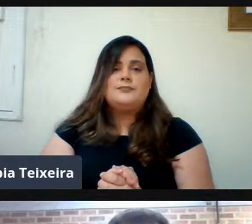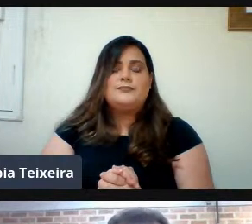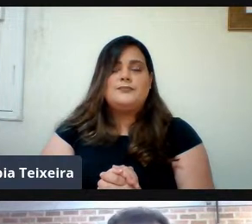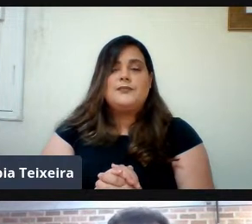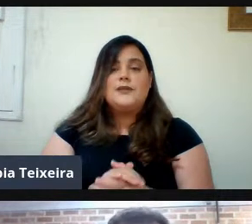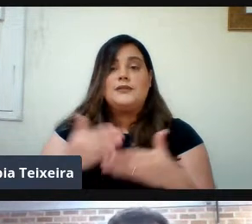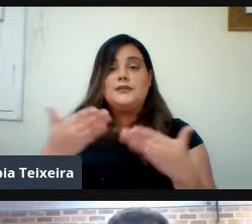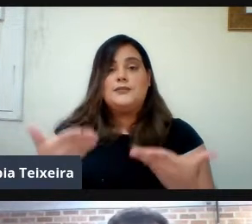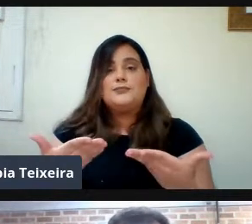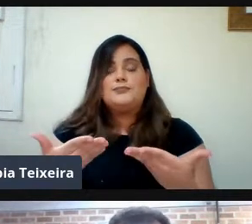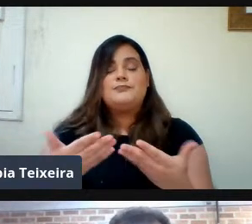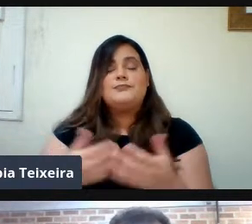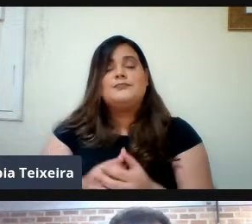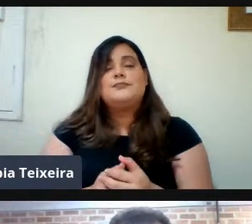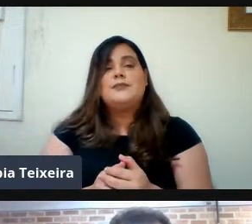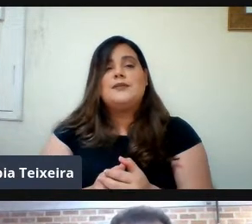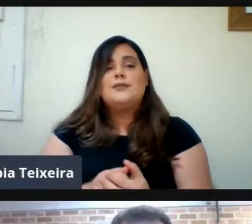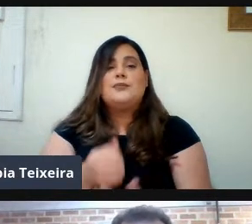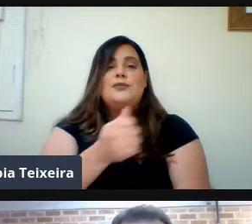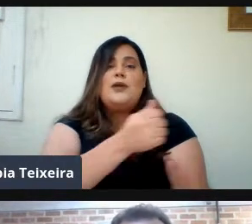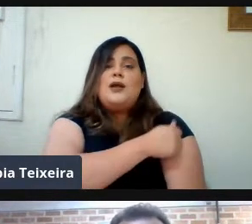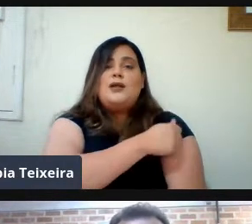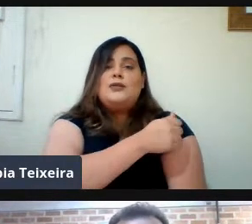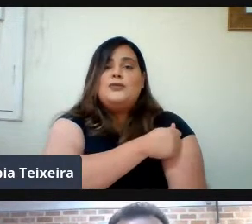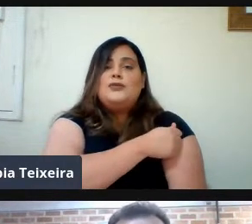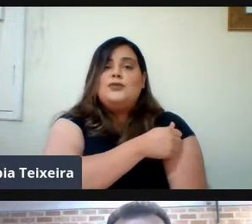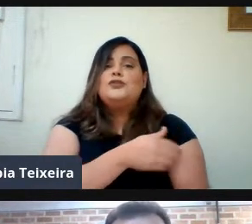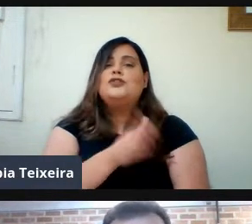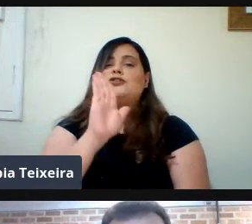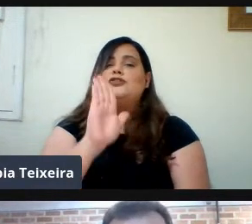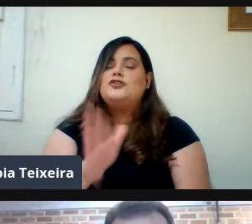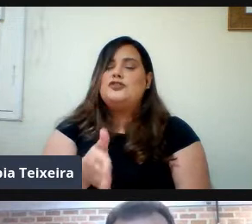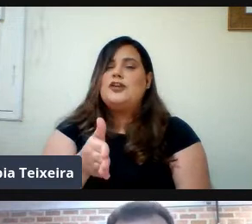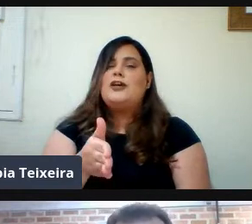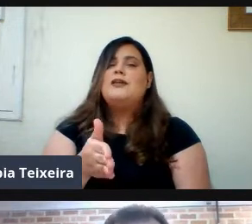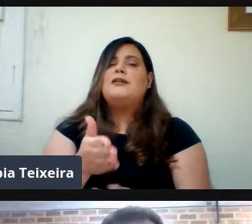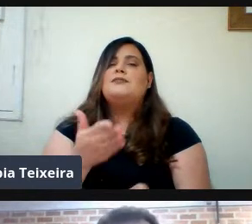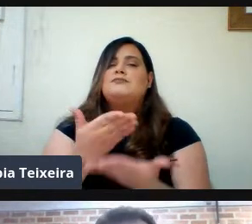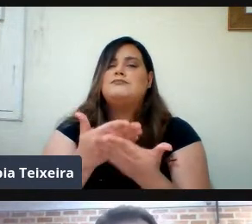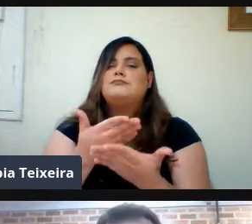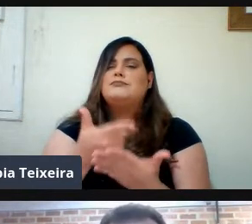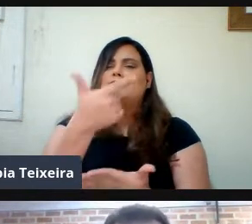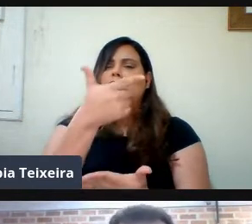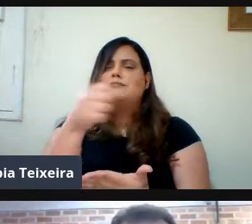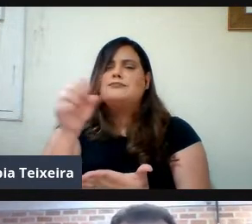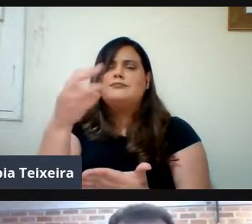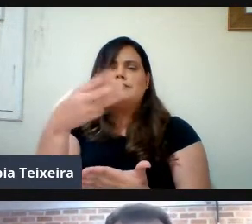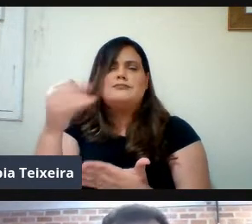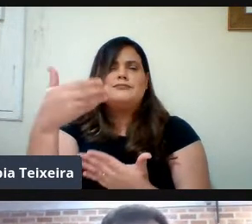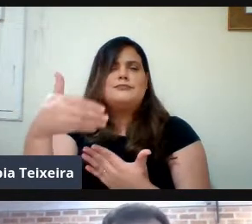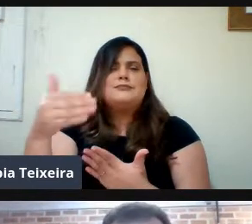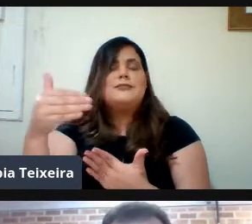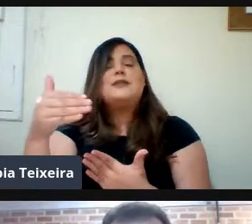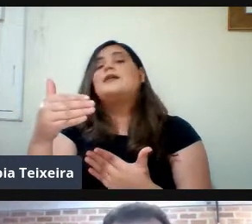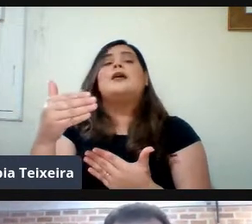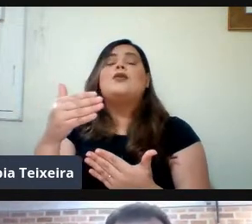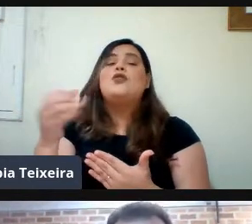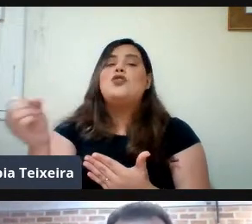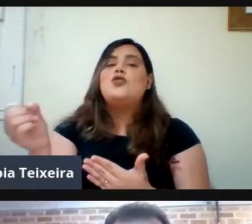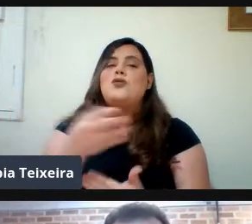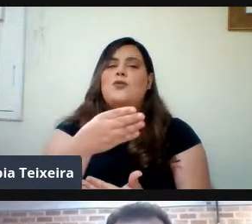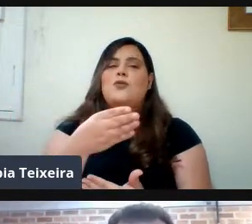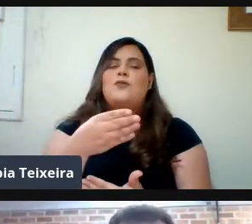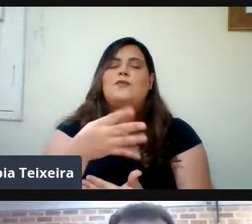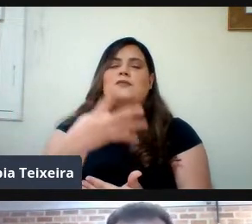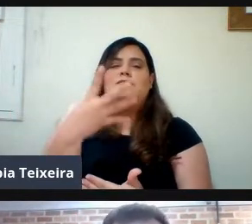Dicentes Veteranos Nós estamos Começando Mais um semestre Nesse caso O quarto Semestre